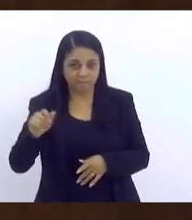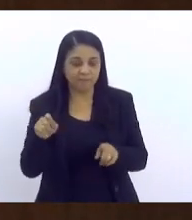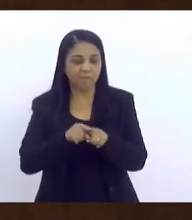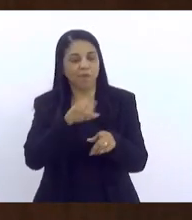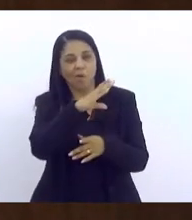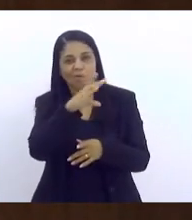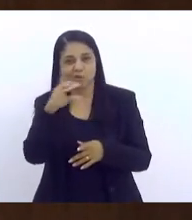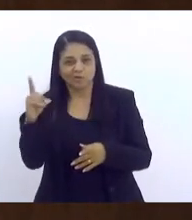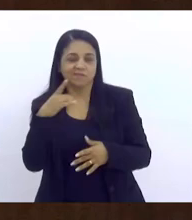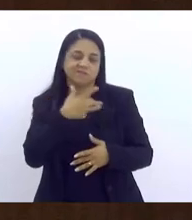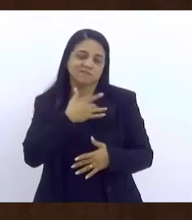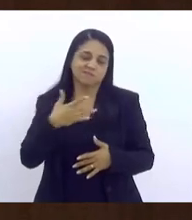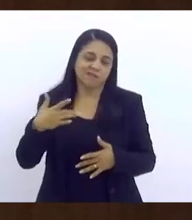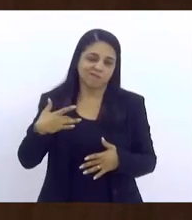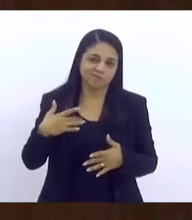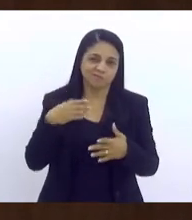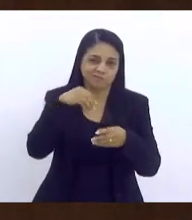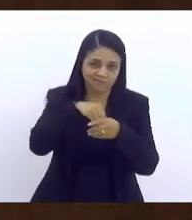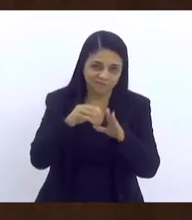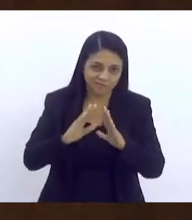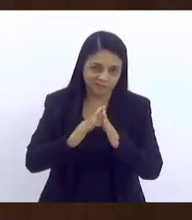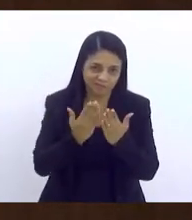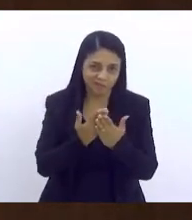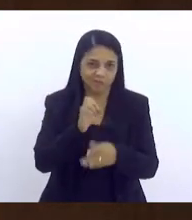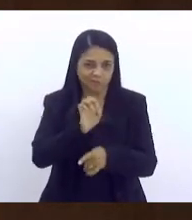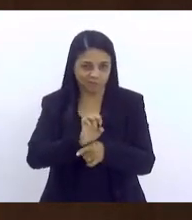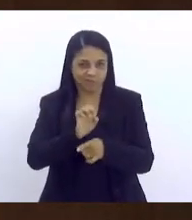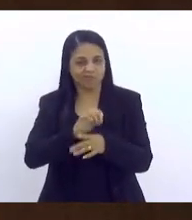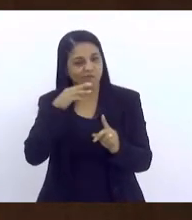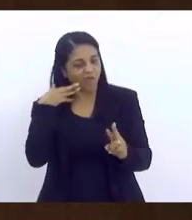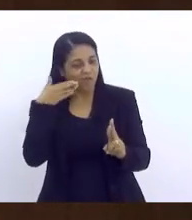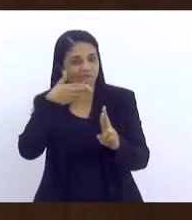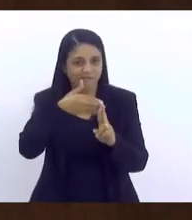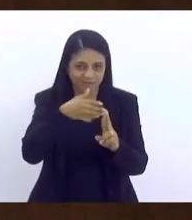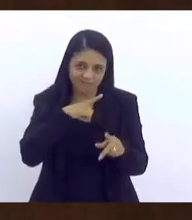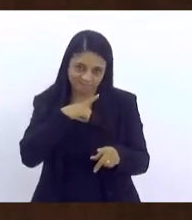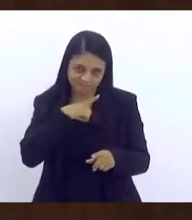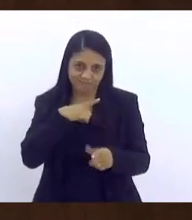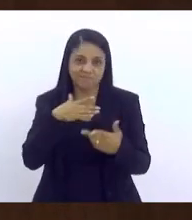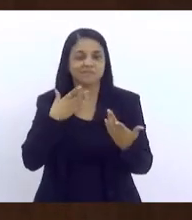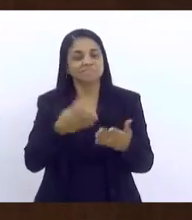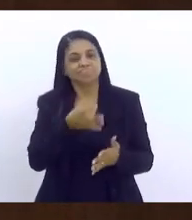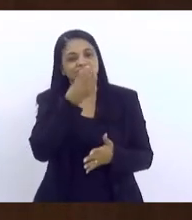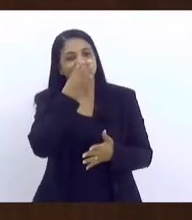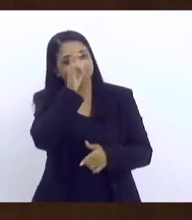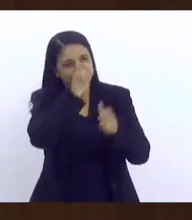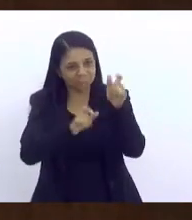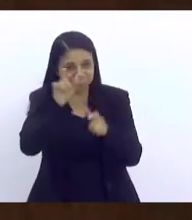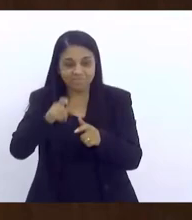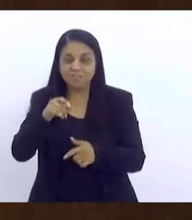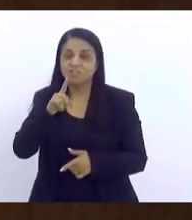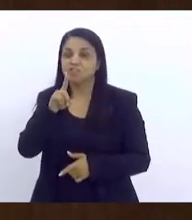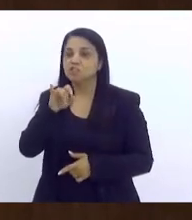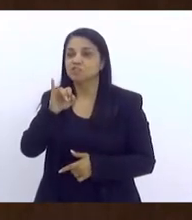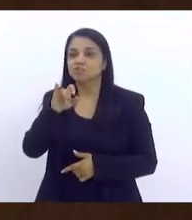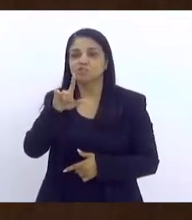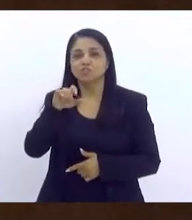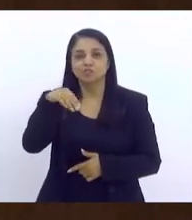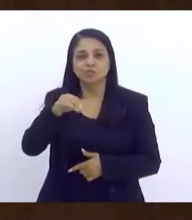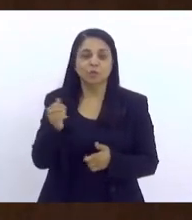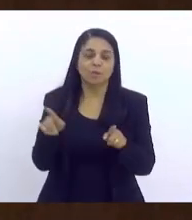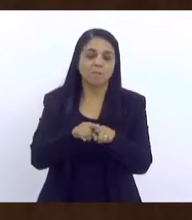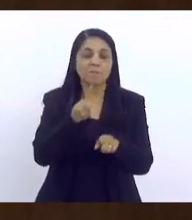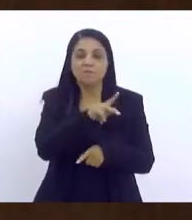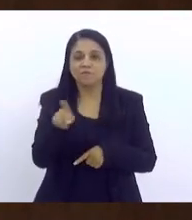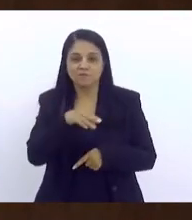Programa de Saúde na Escola do Estado, foi a nossa grande referência. Bem, tem aqui várias pessoas admiráveis, como a Dilma, o professor Mário, que